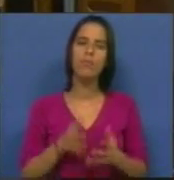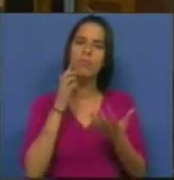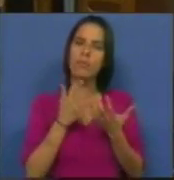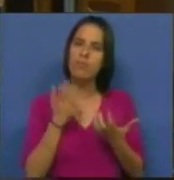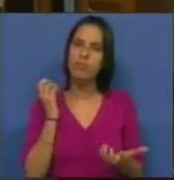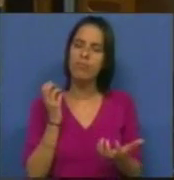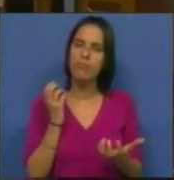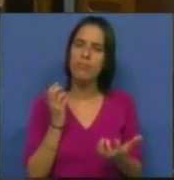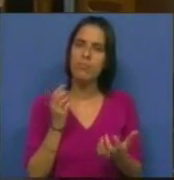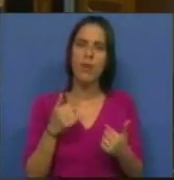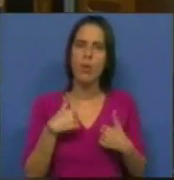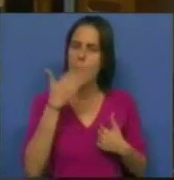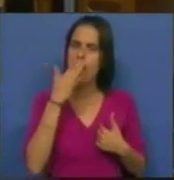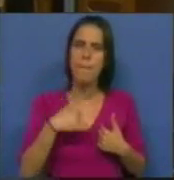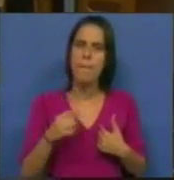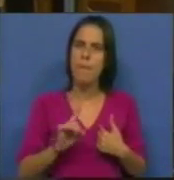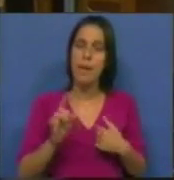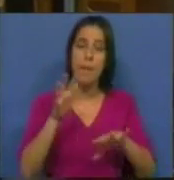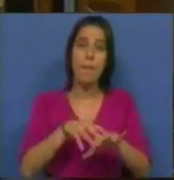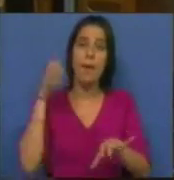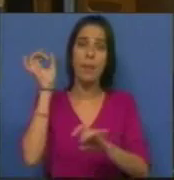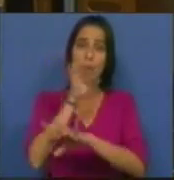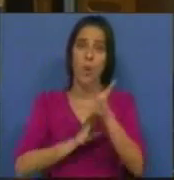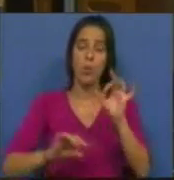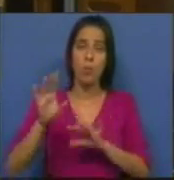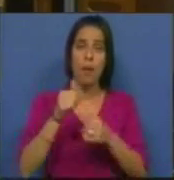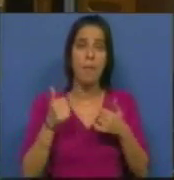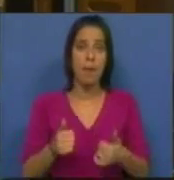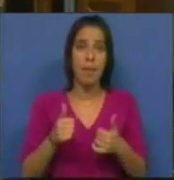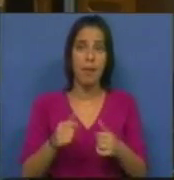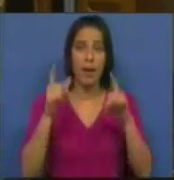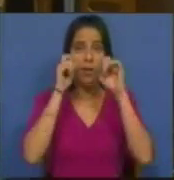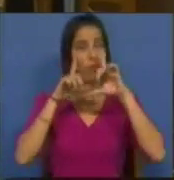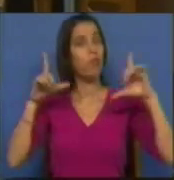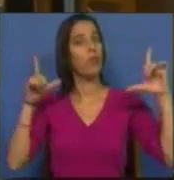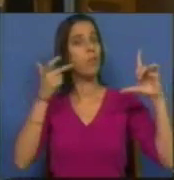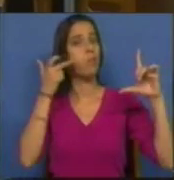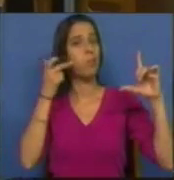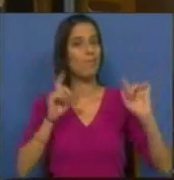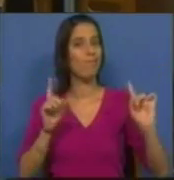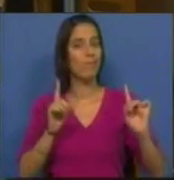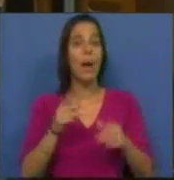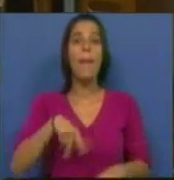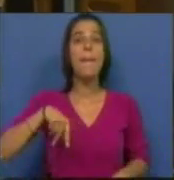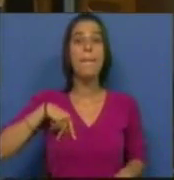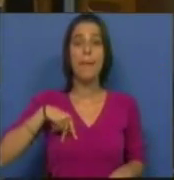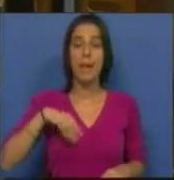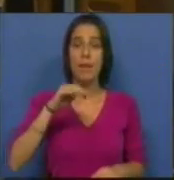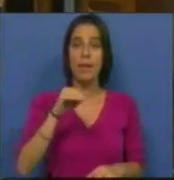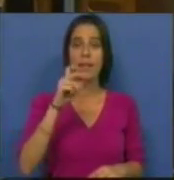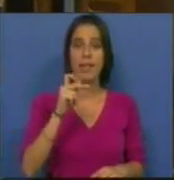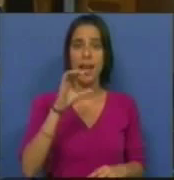salientar que não nos parece que o Parlamento Europeu saia muito bem nesta fotografia. O prémio